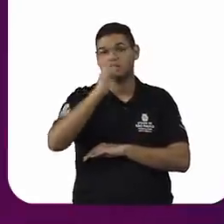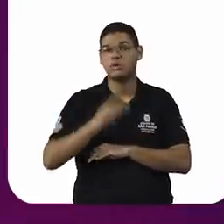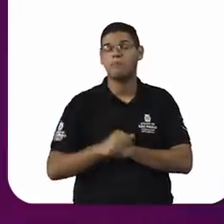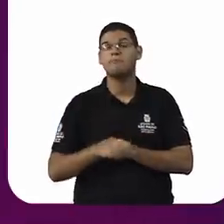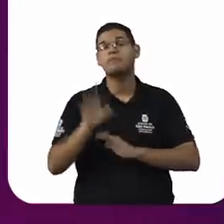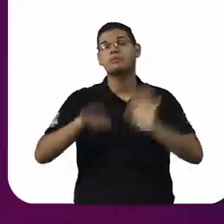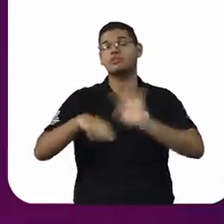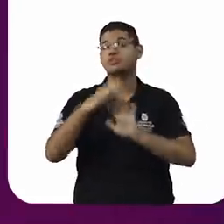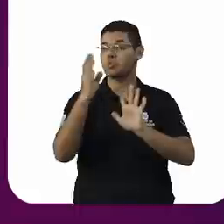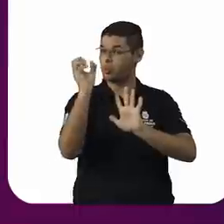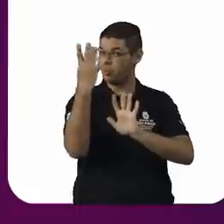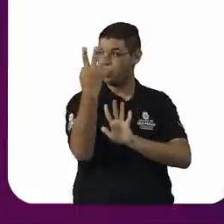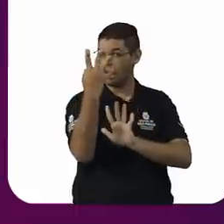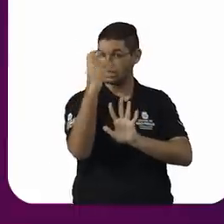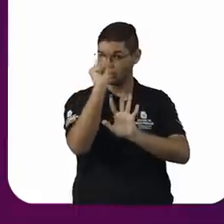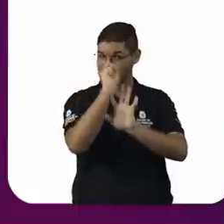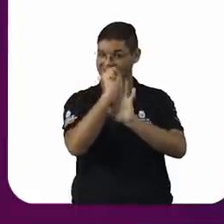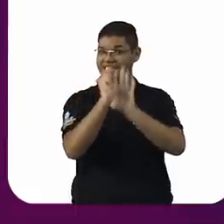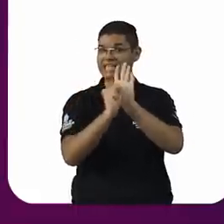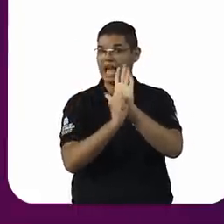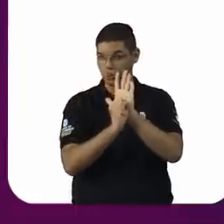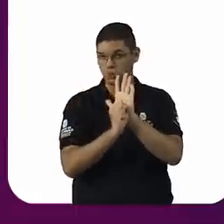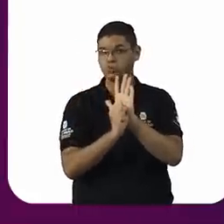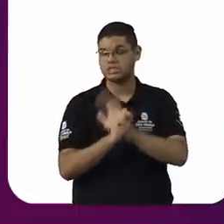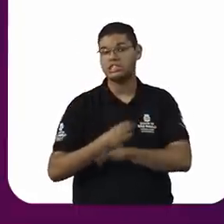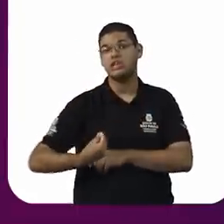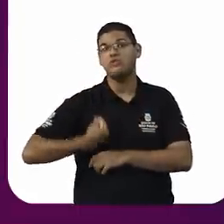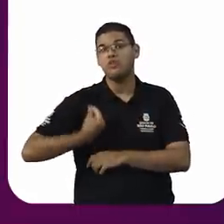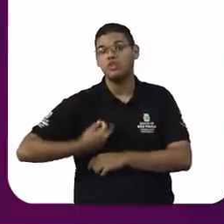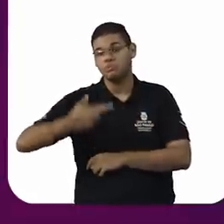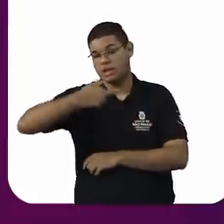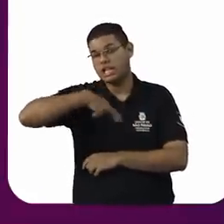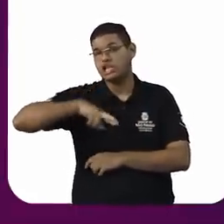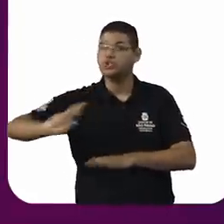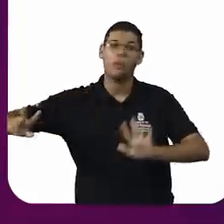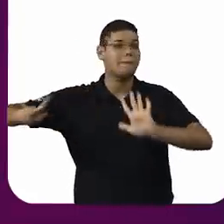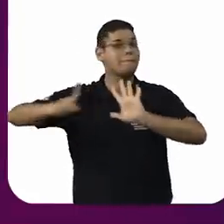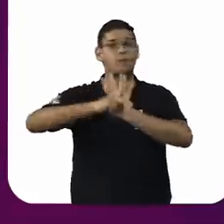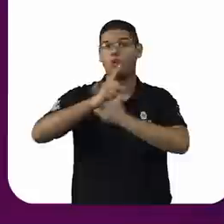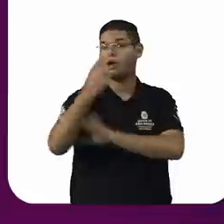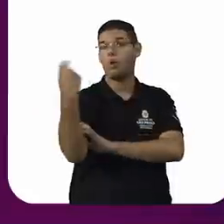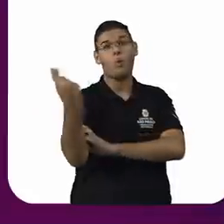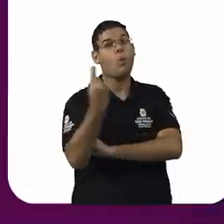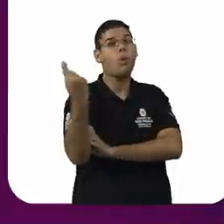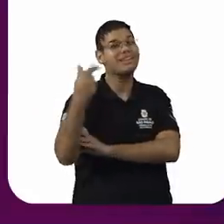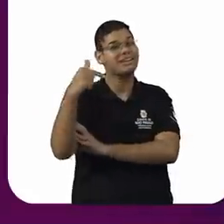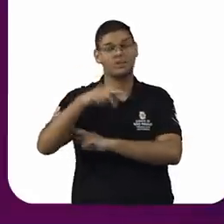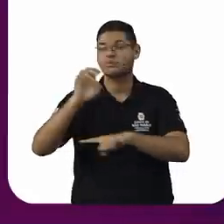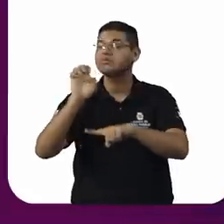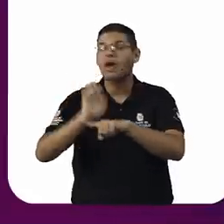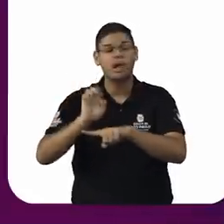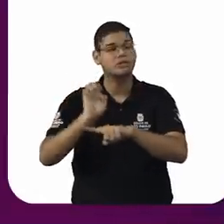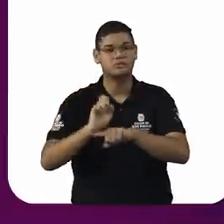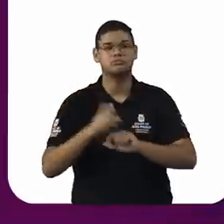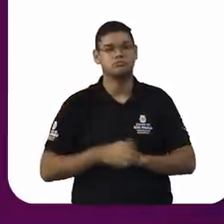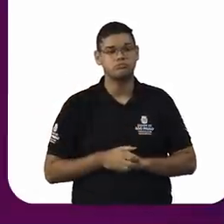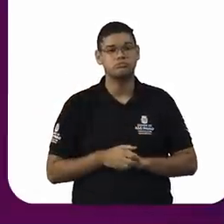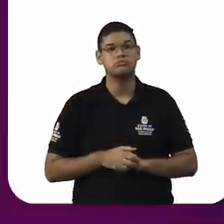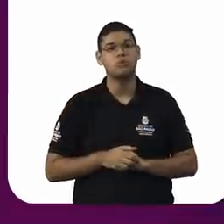vividos sob a égide de uma religião oficial de Estado. de onde surge a expressão